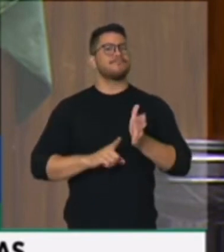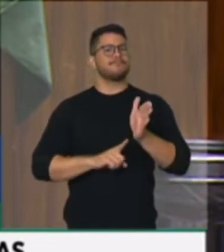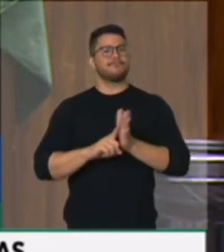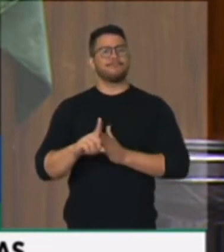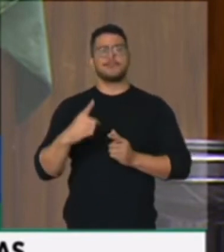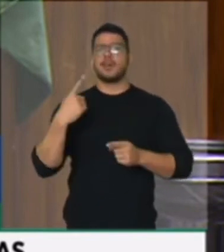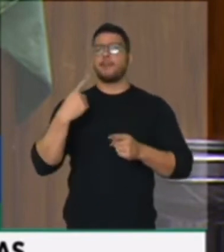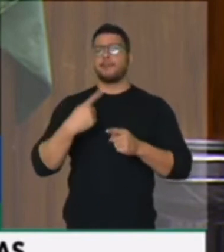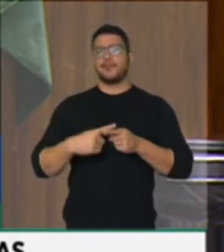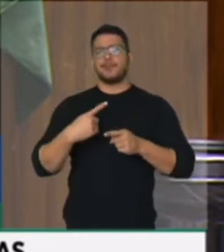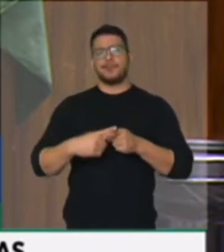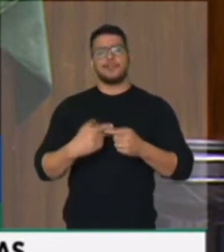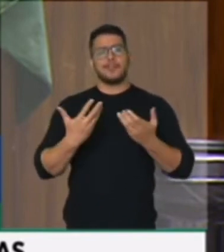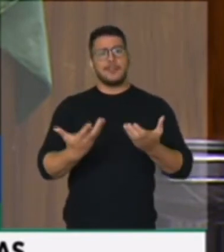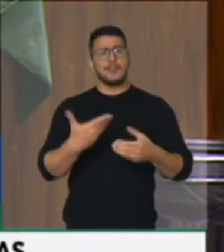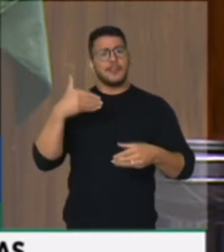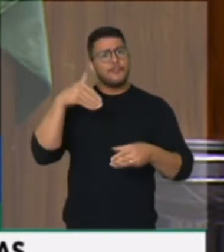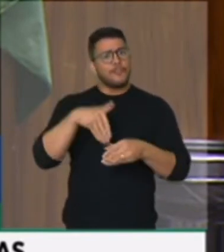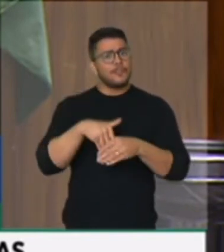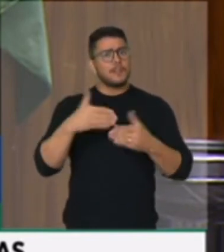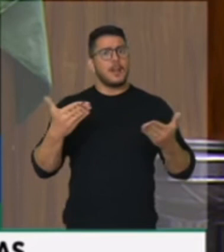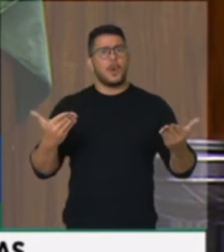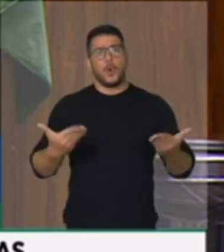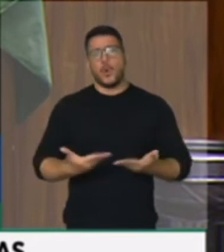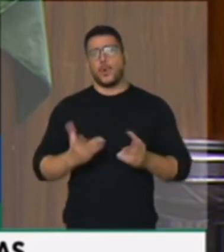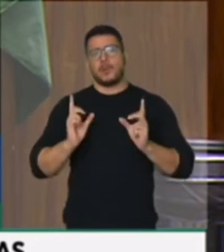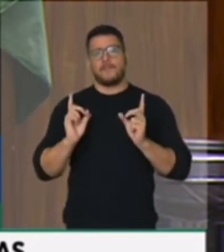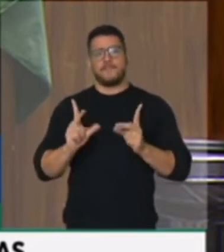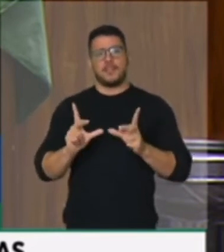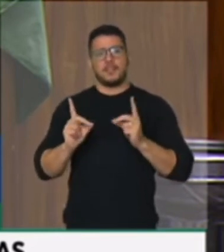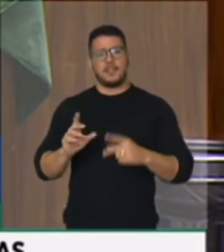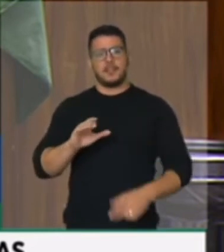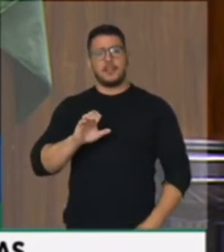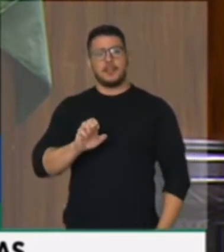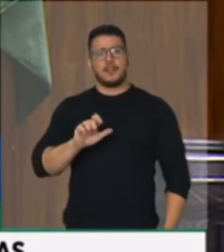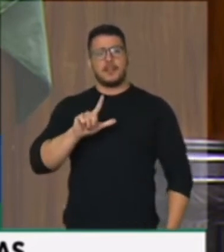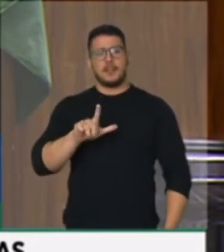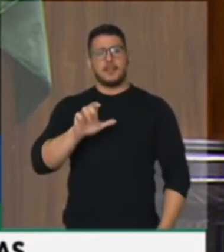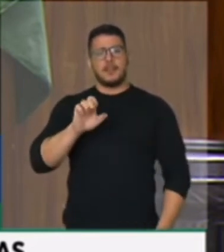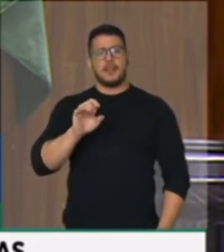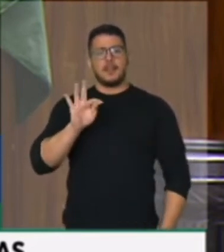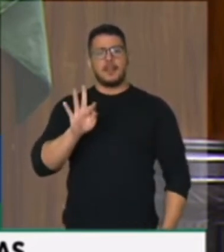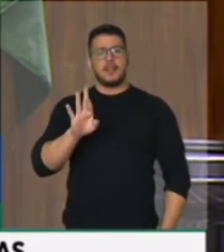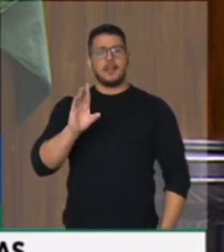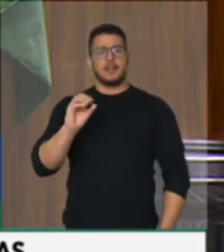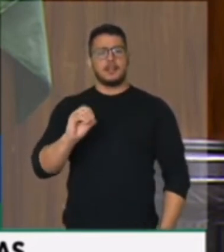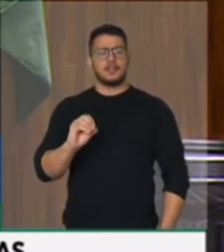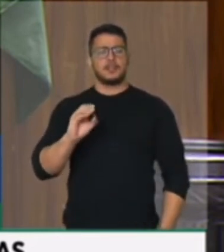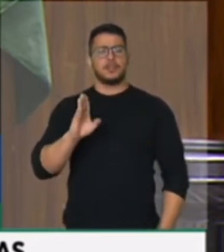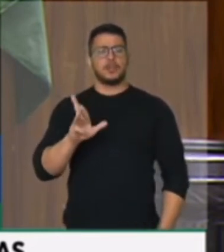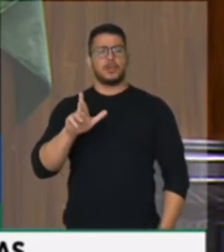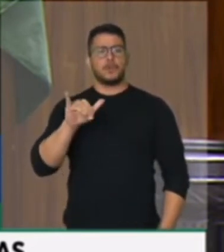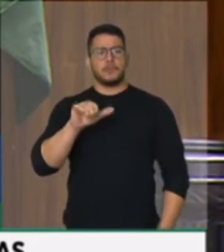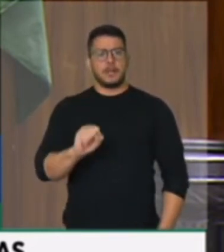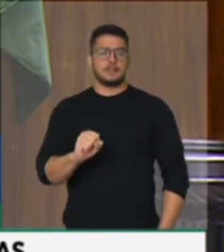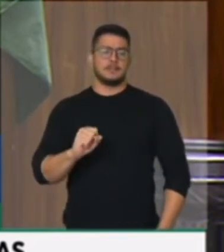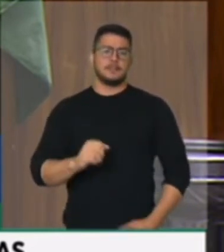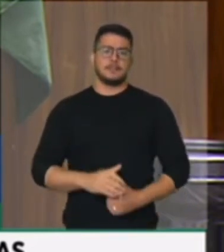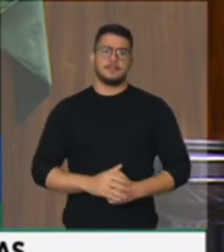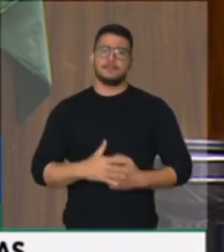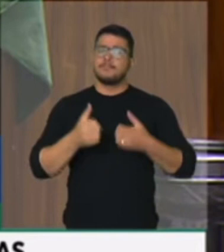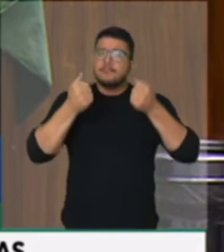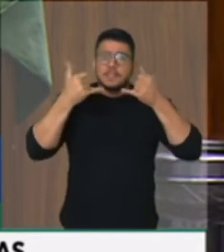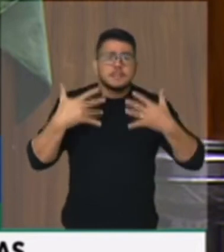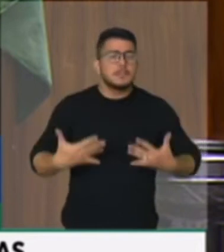privatização da Eletrobras? Qual a razão? Alguém me diga, alguém me explique. Não há. Isso é um